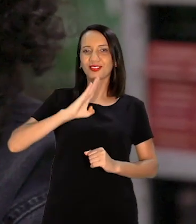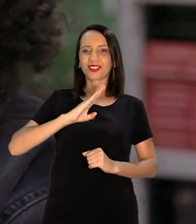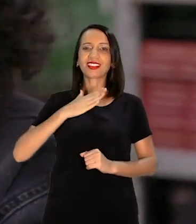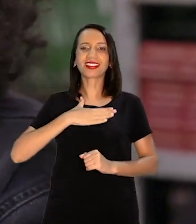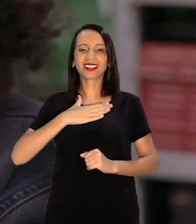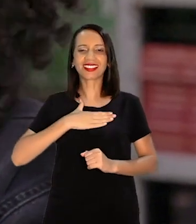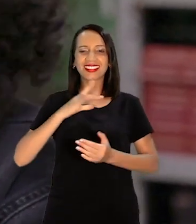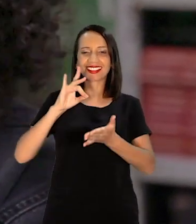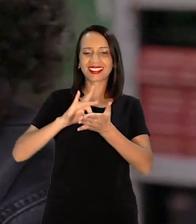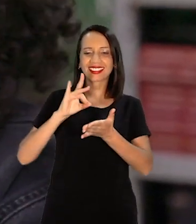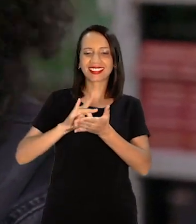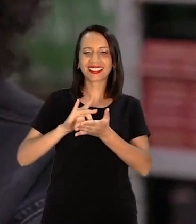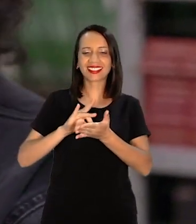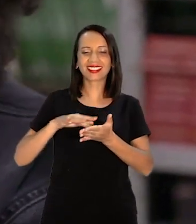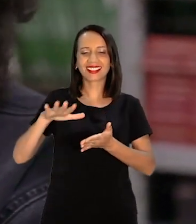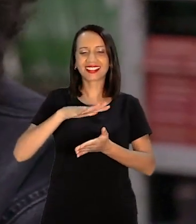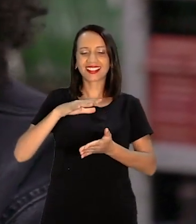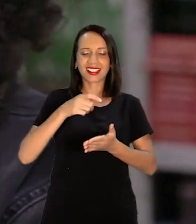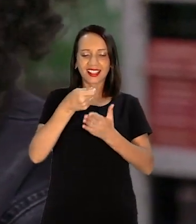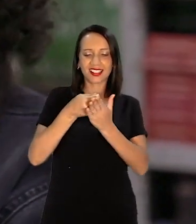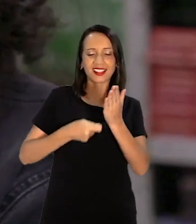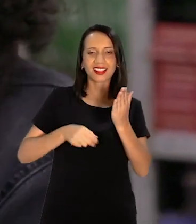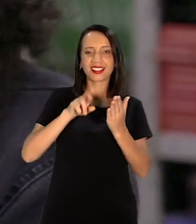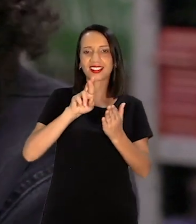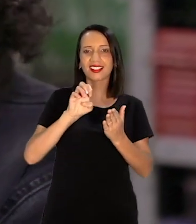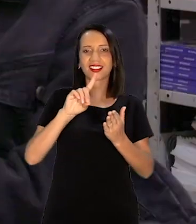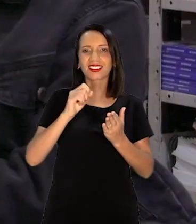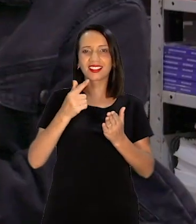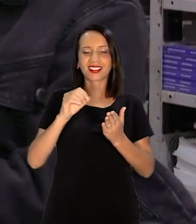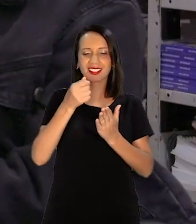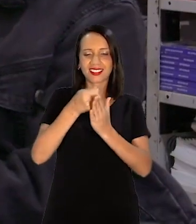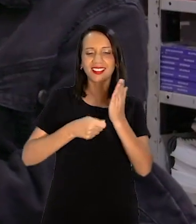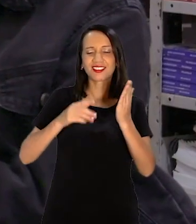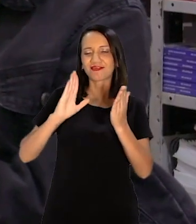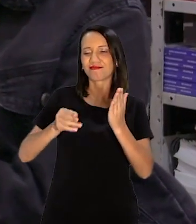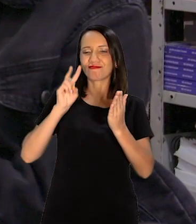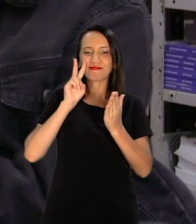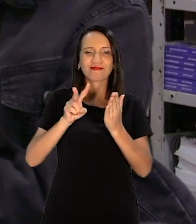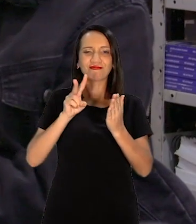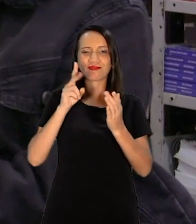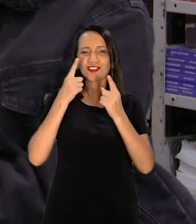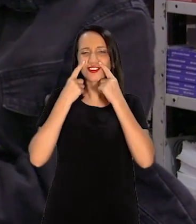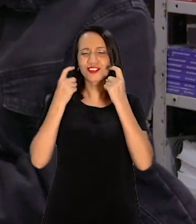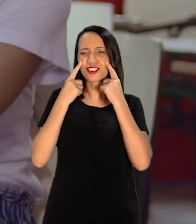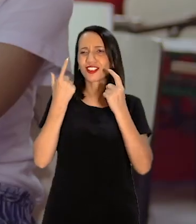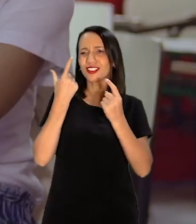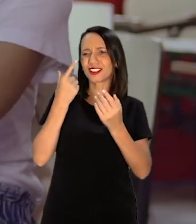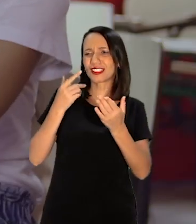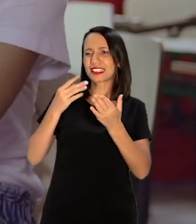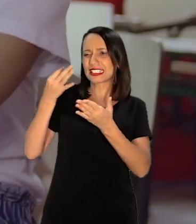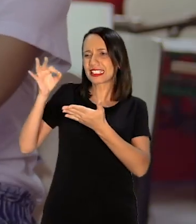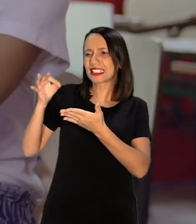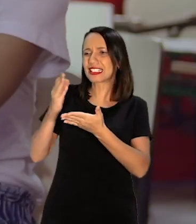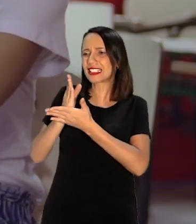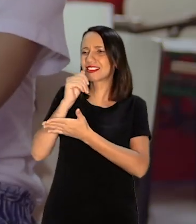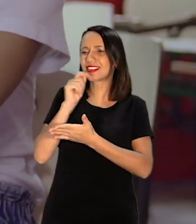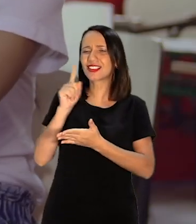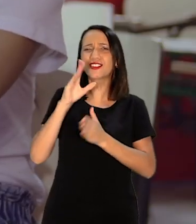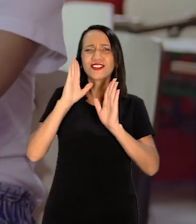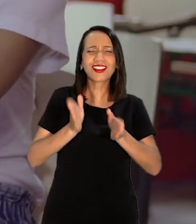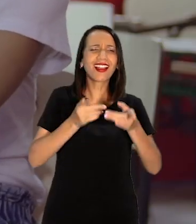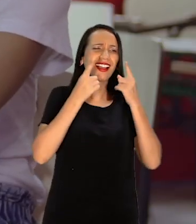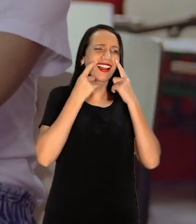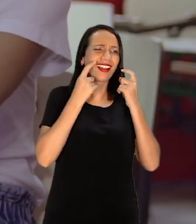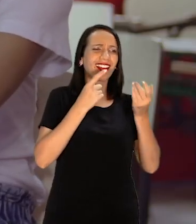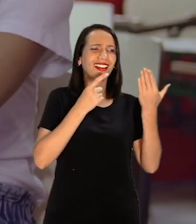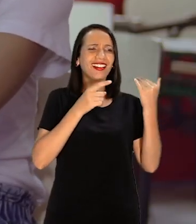realmente a redação Assim Porque a redação Eu já me vi chorando Aqui não acertando questões E aí outro Natália Ah eu também Já chorei